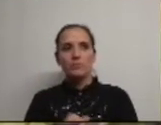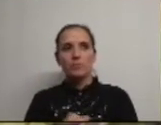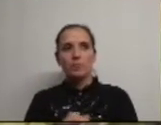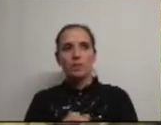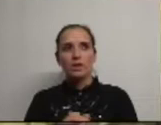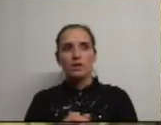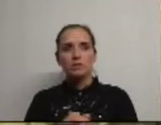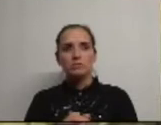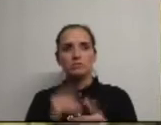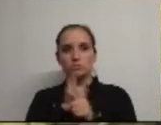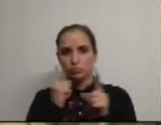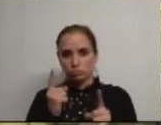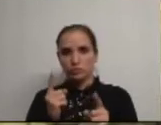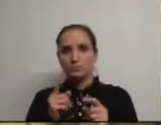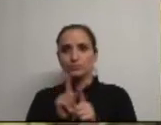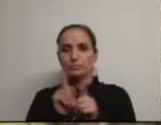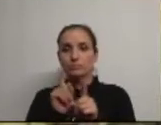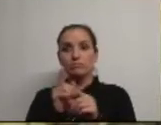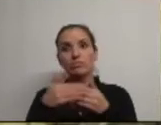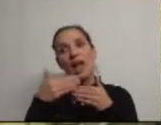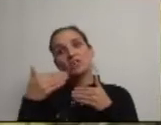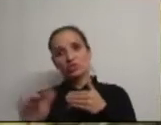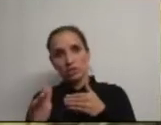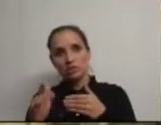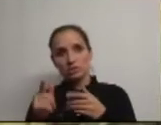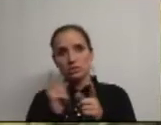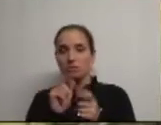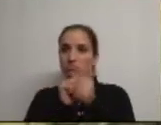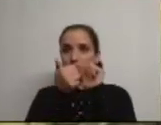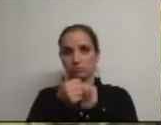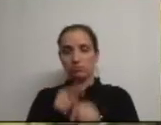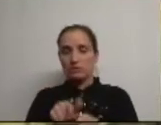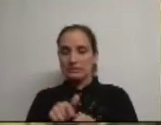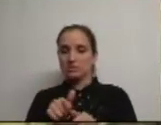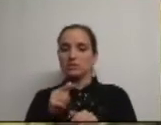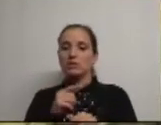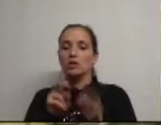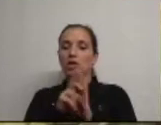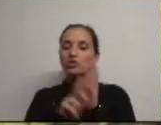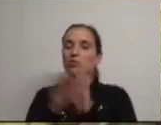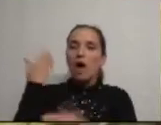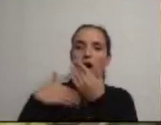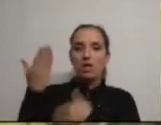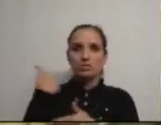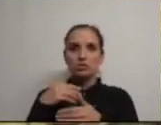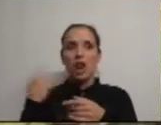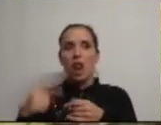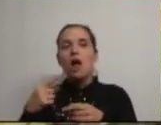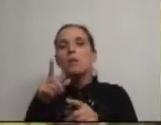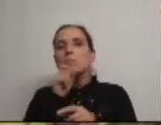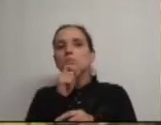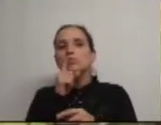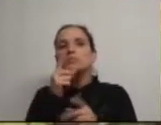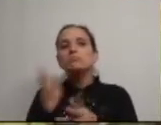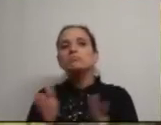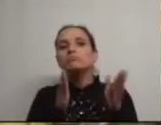por se tratar de uma sessão extraordinária, e esta é uma alteração relativamente ao Regimento anterior, haverá lugar a